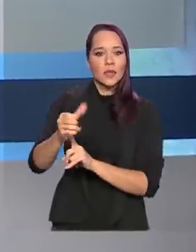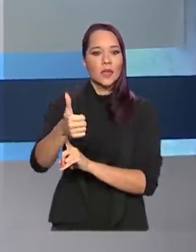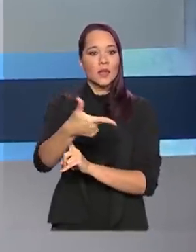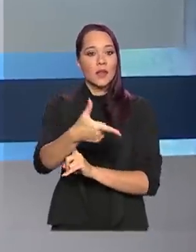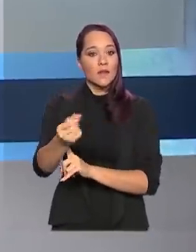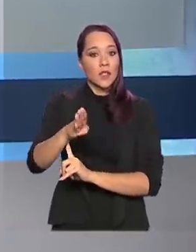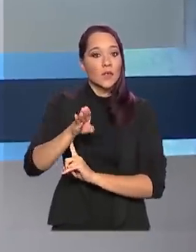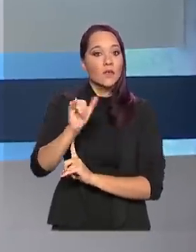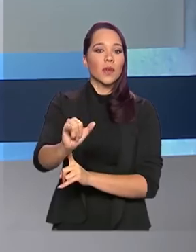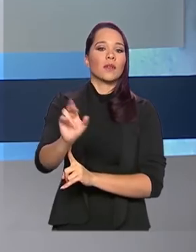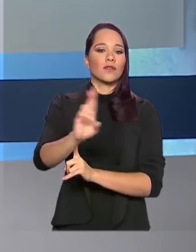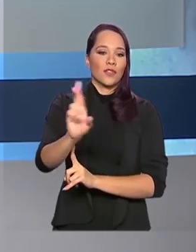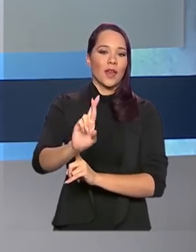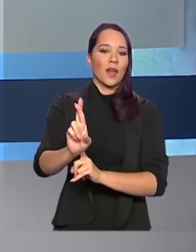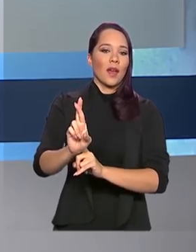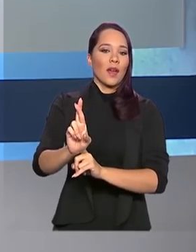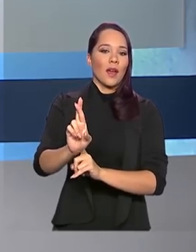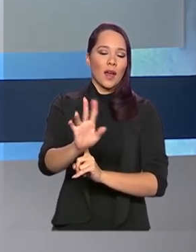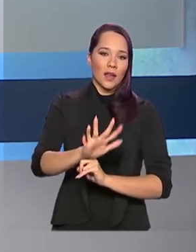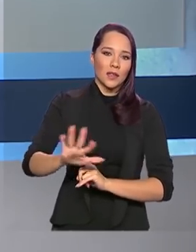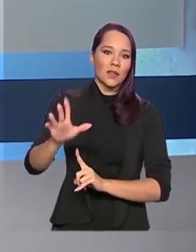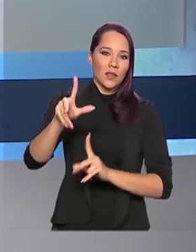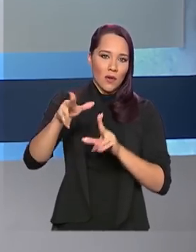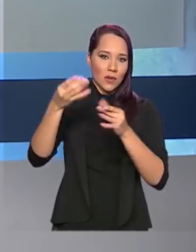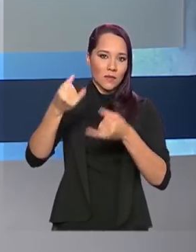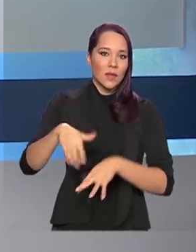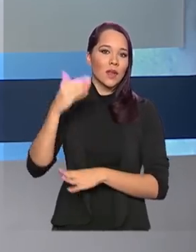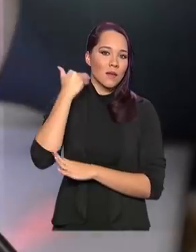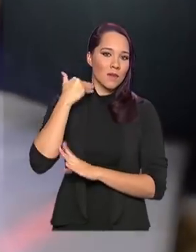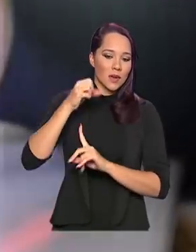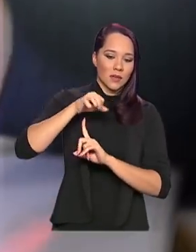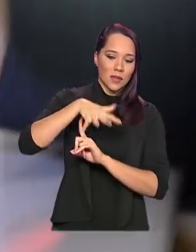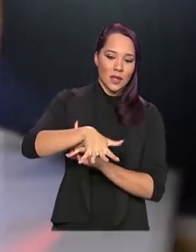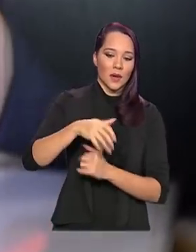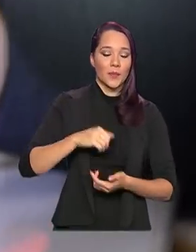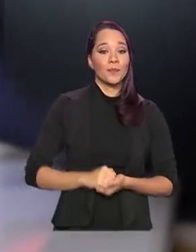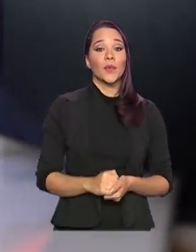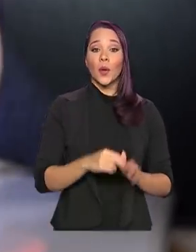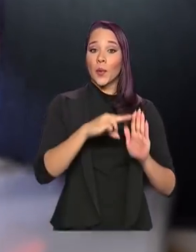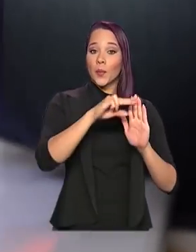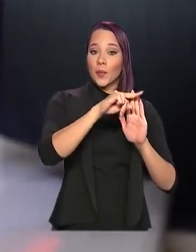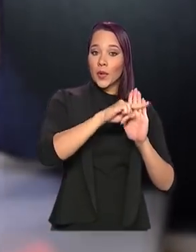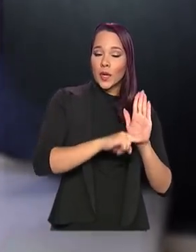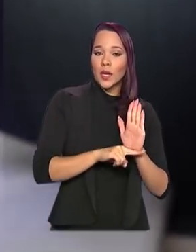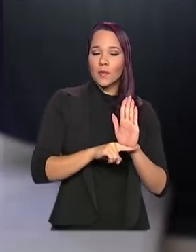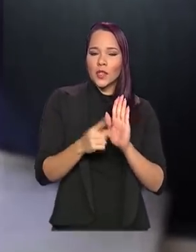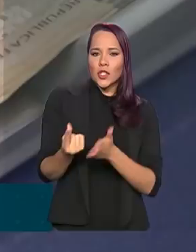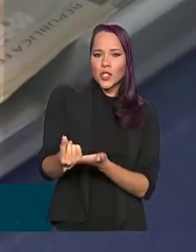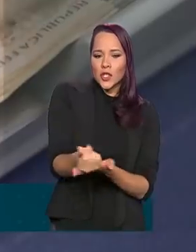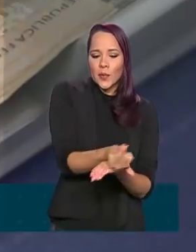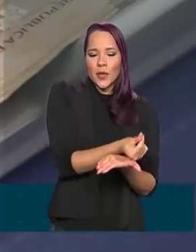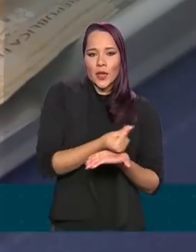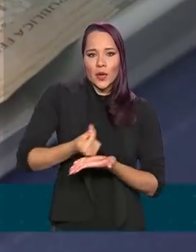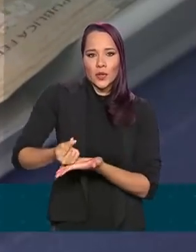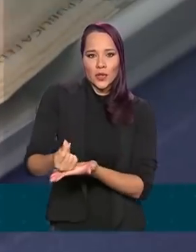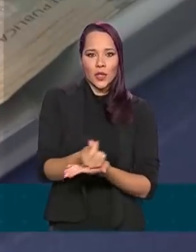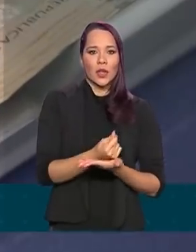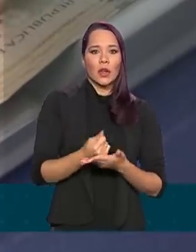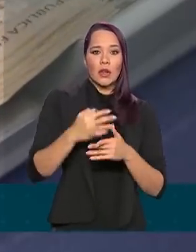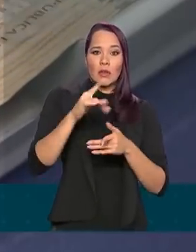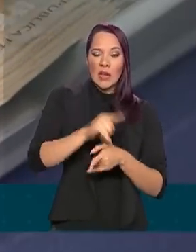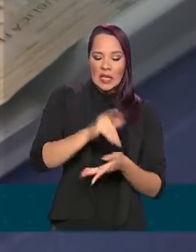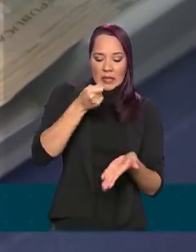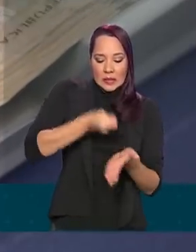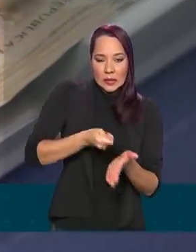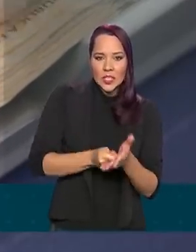bilhões de reais no mercado, de acordo com o Banco Central. O programa de capital de giro vai desburocratizar